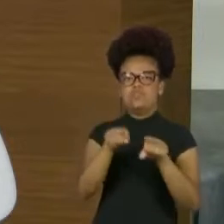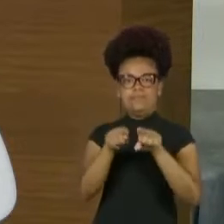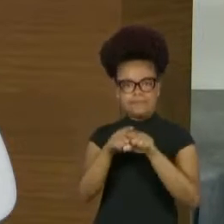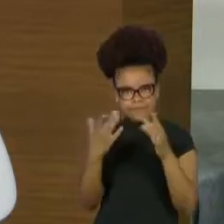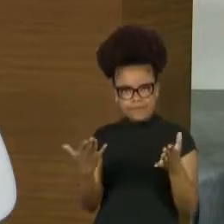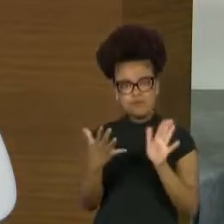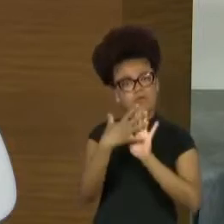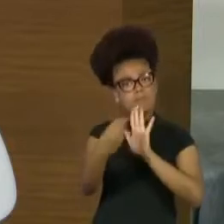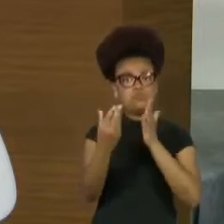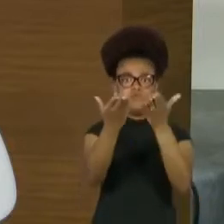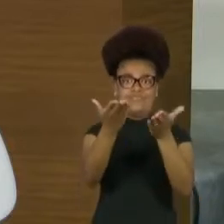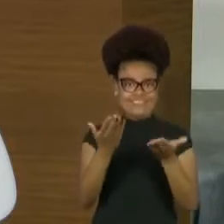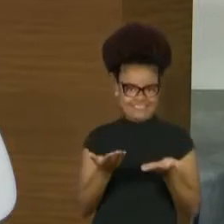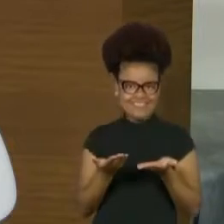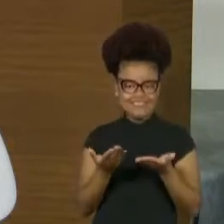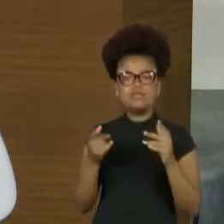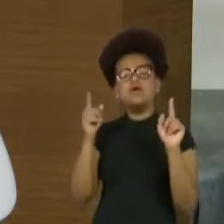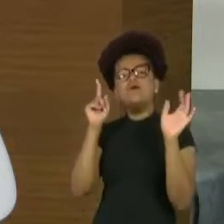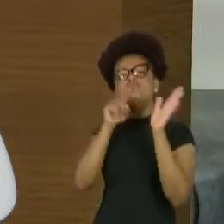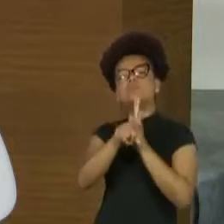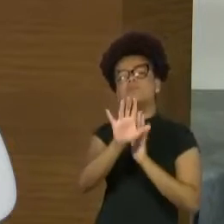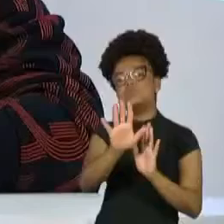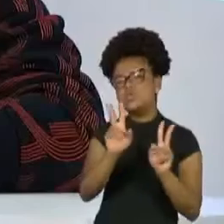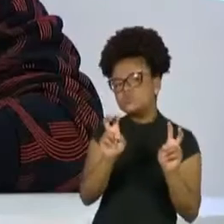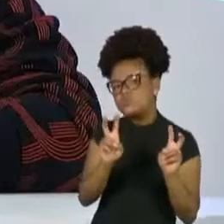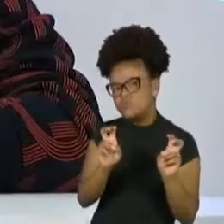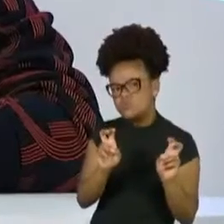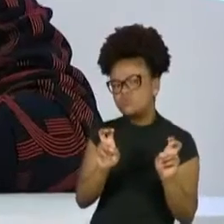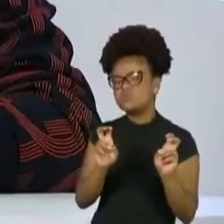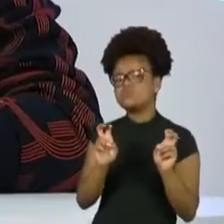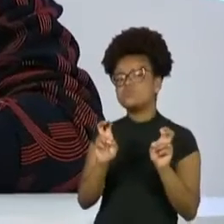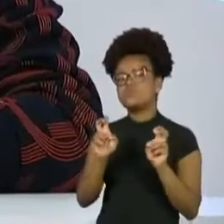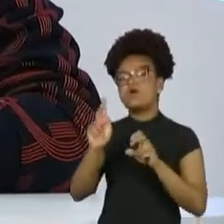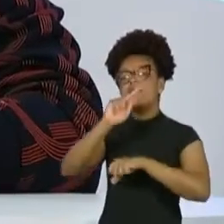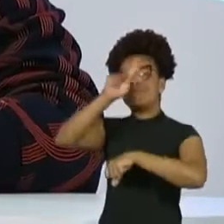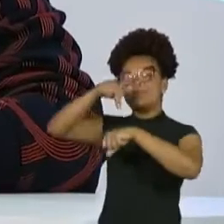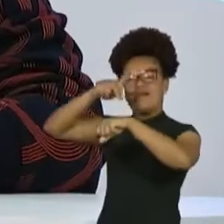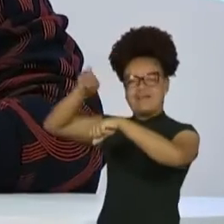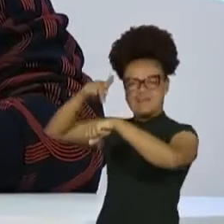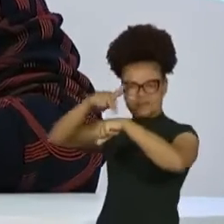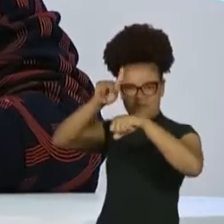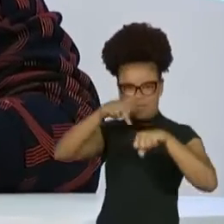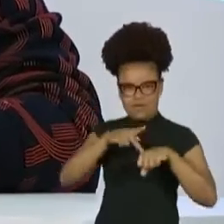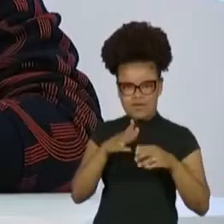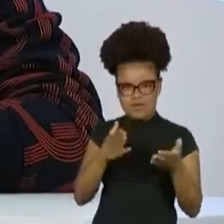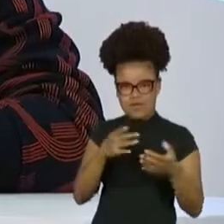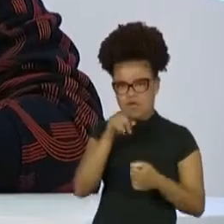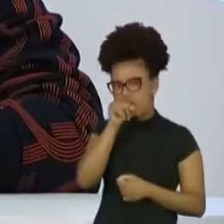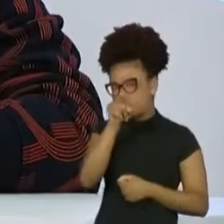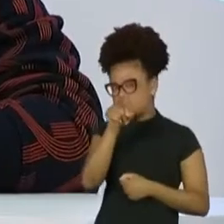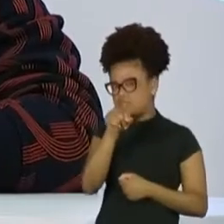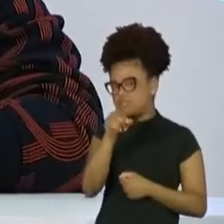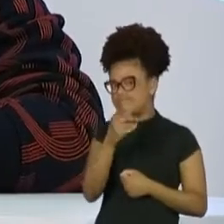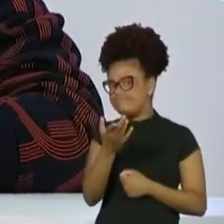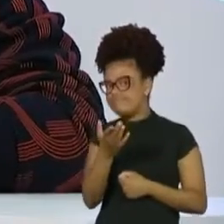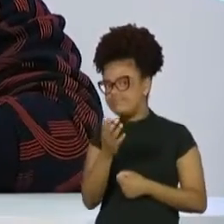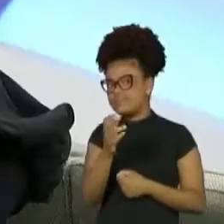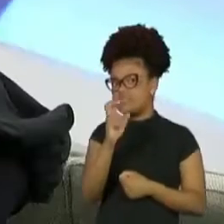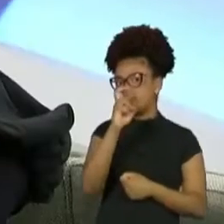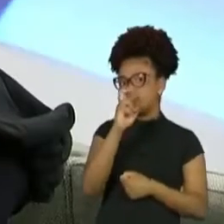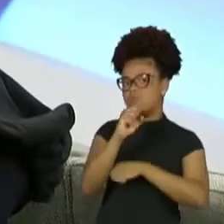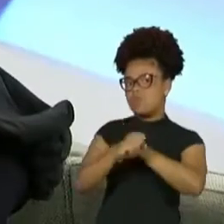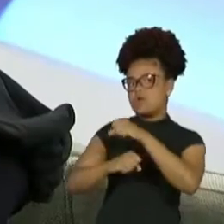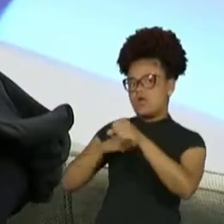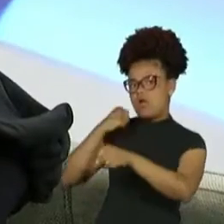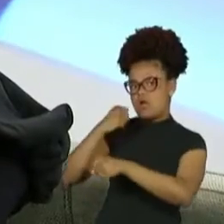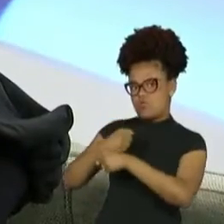não em relação à sua carreira, mas em relação ao nosso país, né? São, acredito, mais cinco anos de, cinco décadas de carreira, correto? Se eu